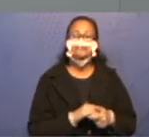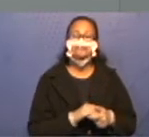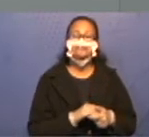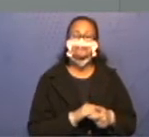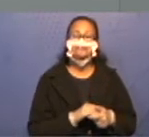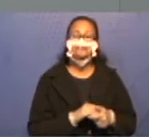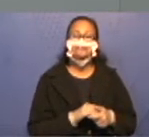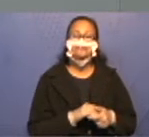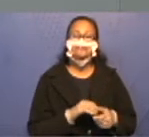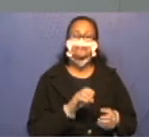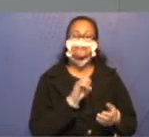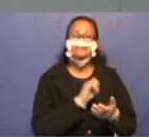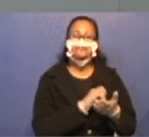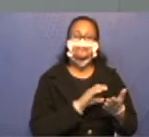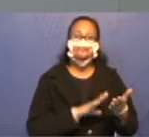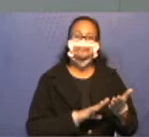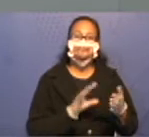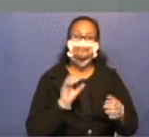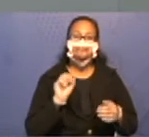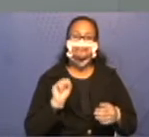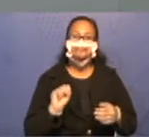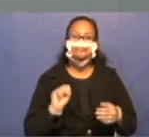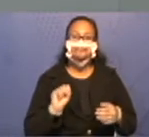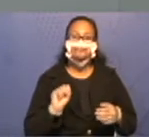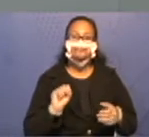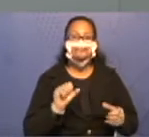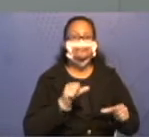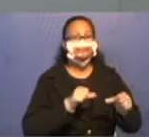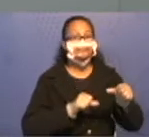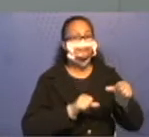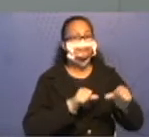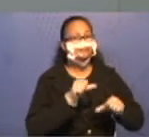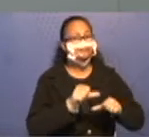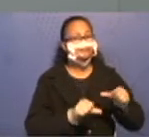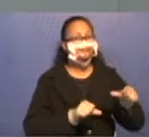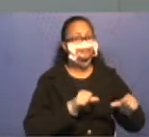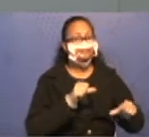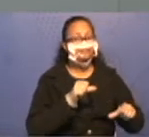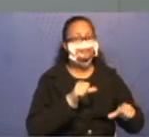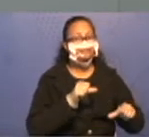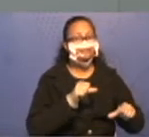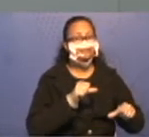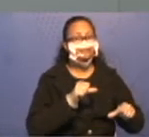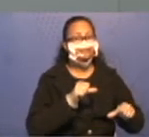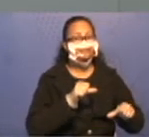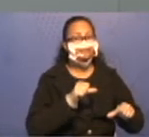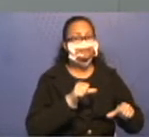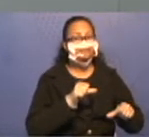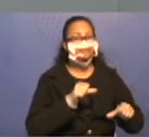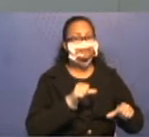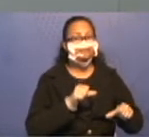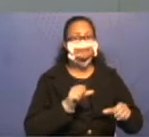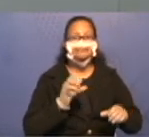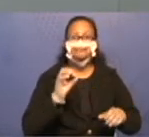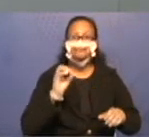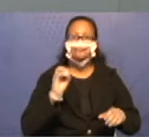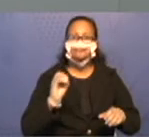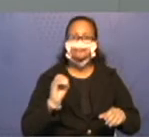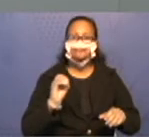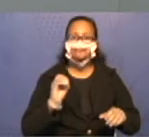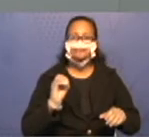Para o exercício 8, é o contrário. Vocês deverão colocar os zeros